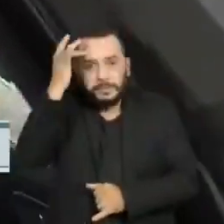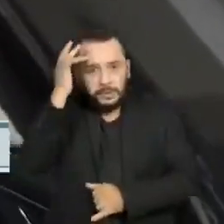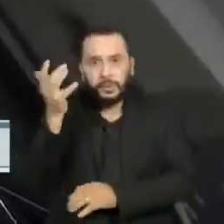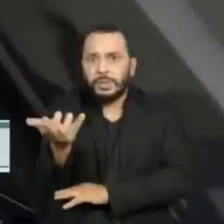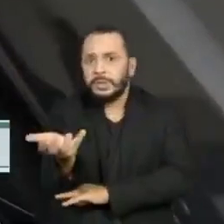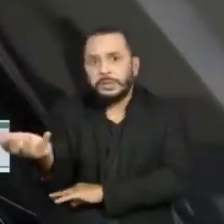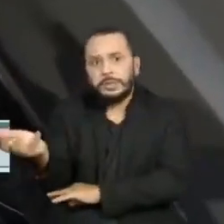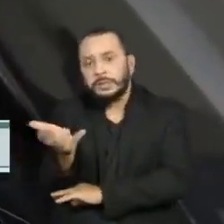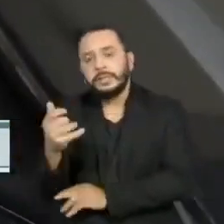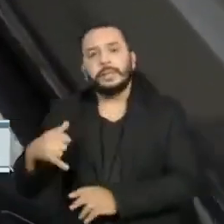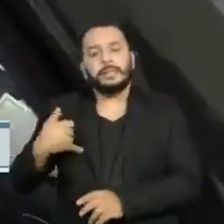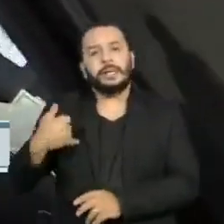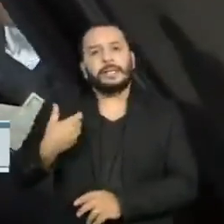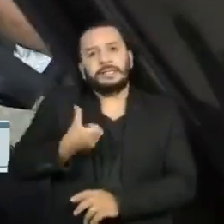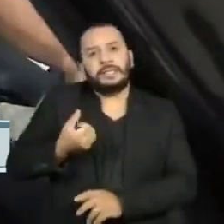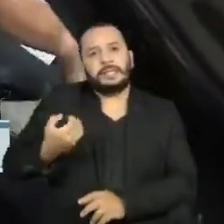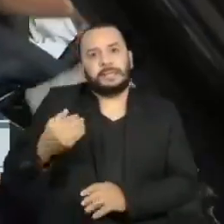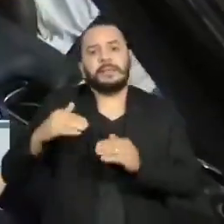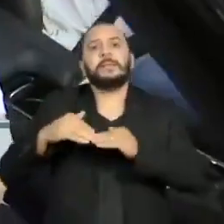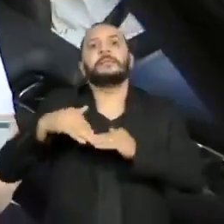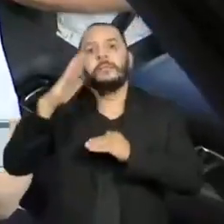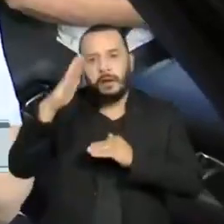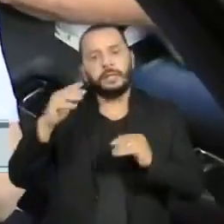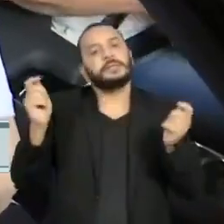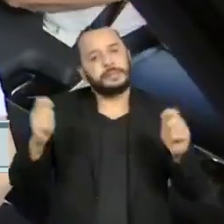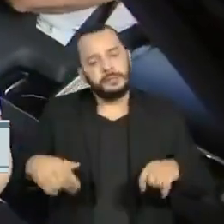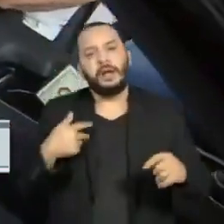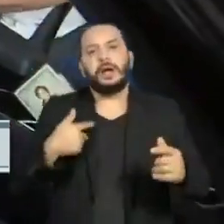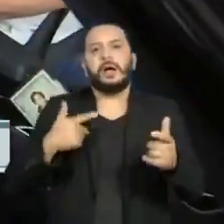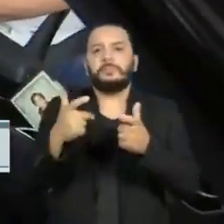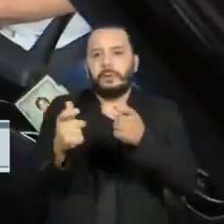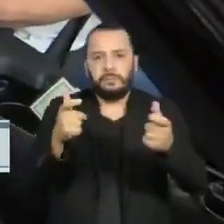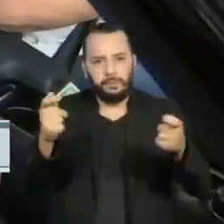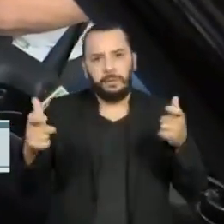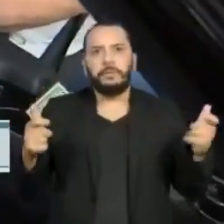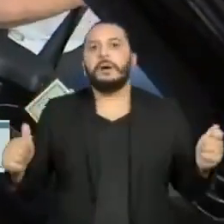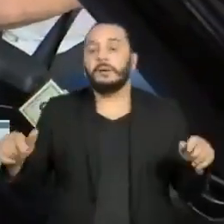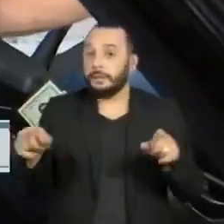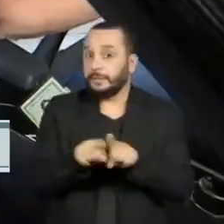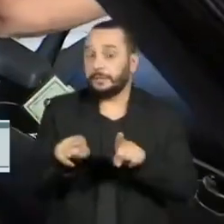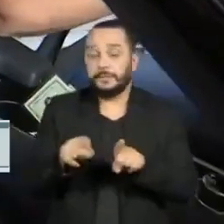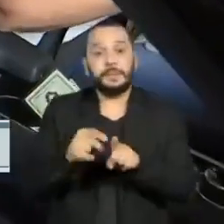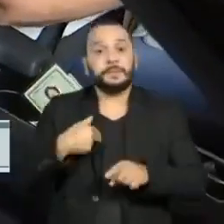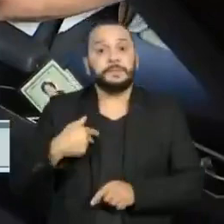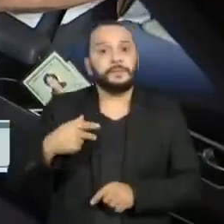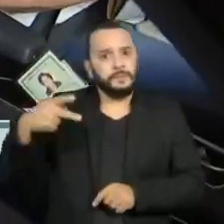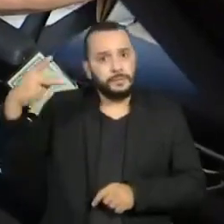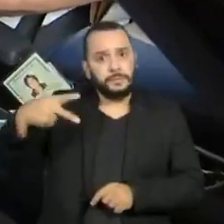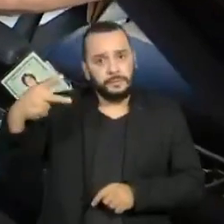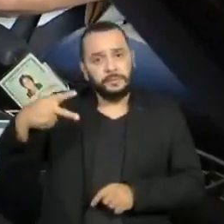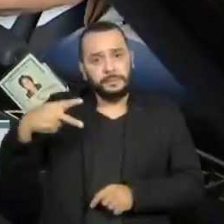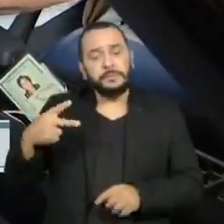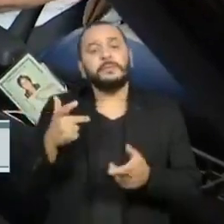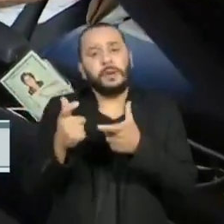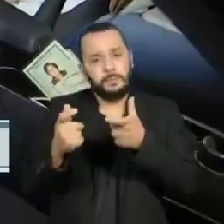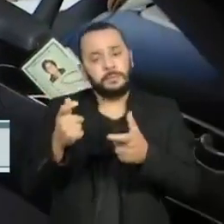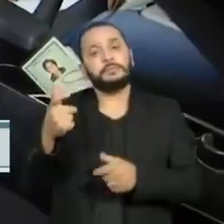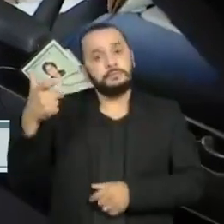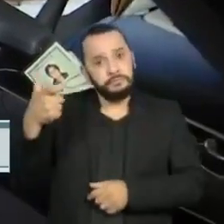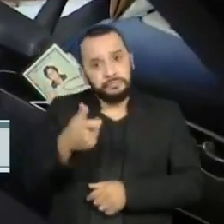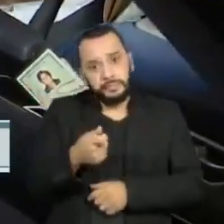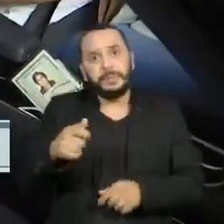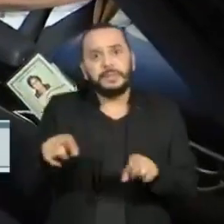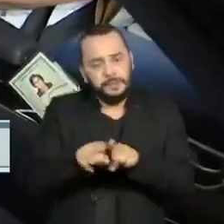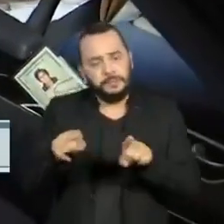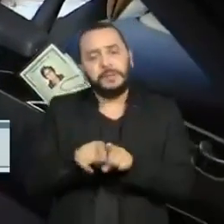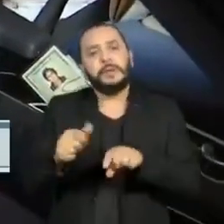de rua com mais de 60 anos serão vacinadas. E a segunda dose, aqueles profissionais da área da saúde, da linha de